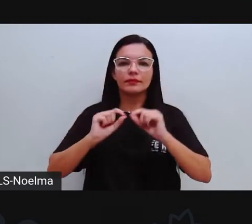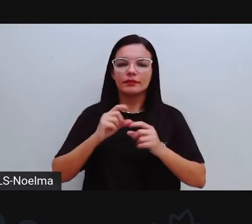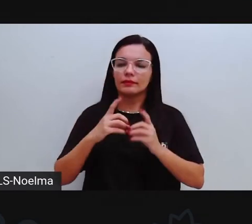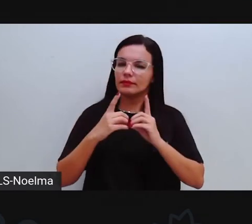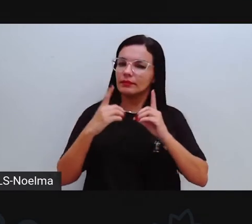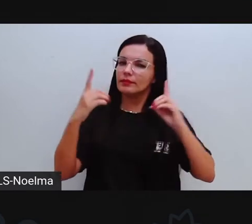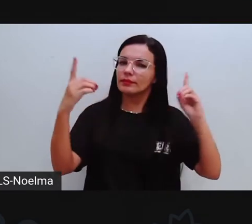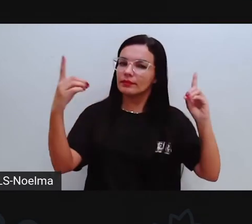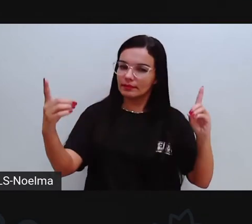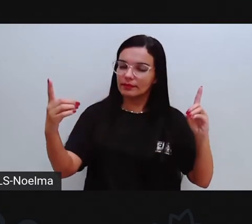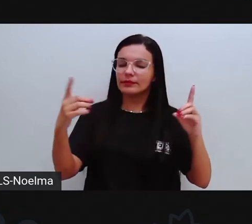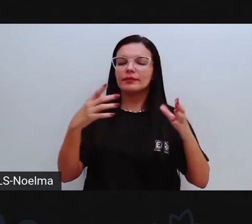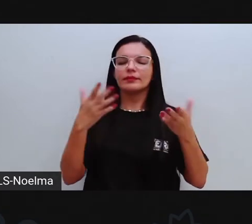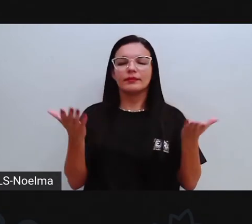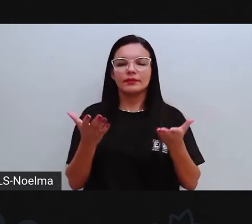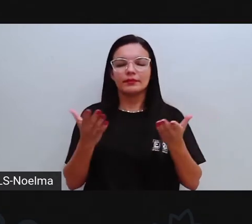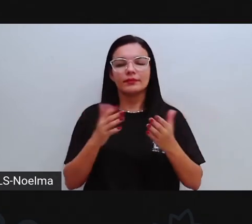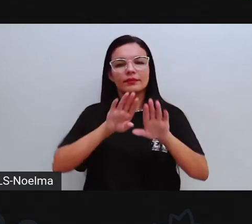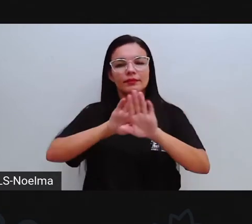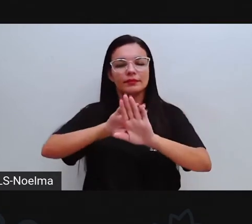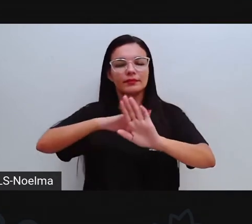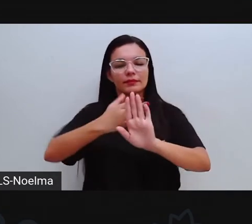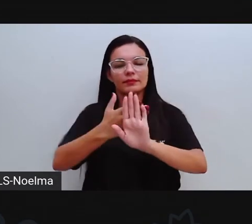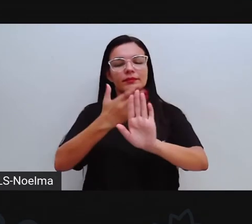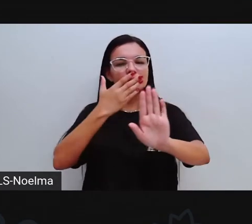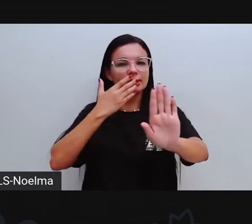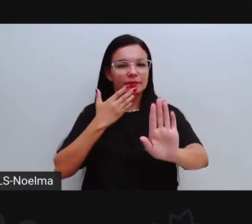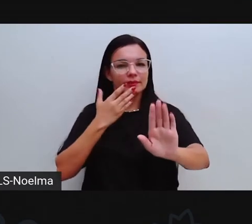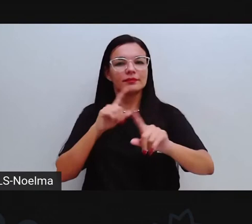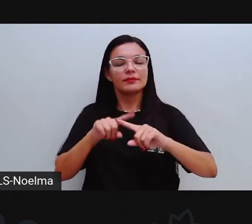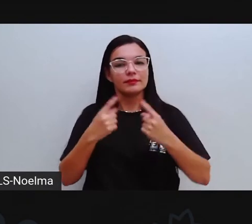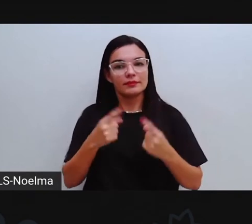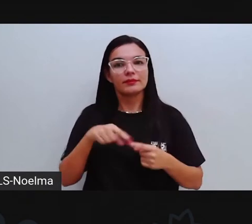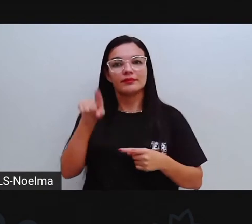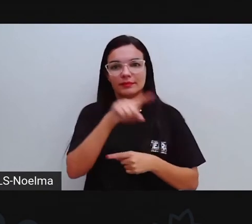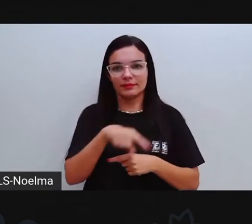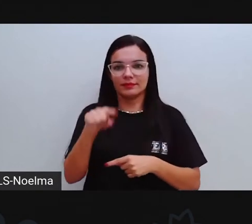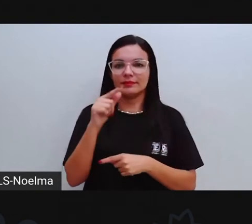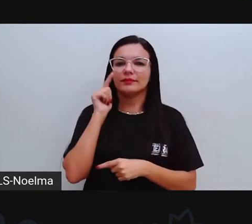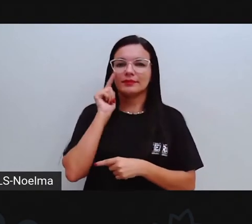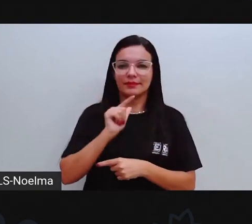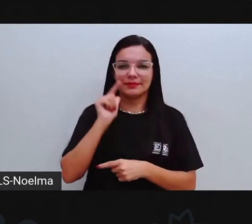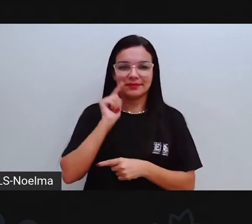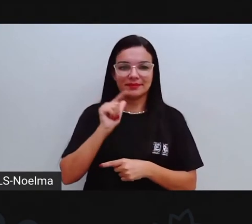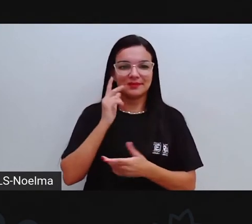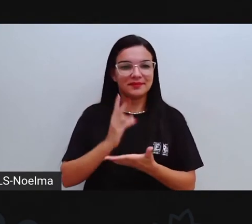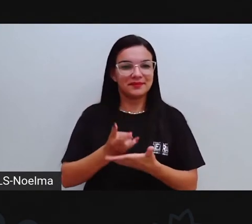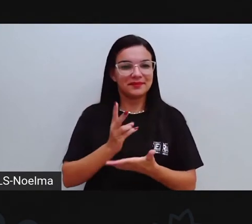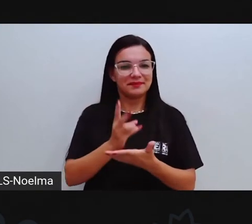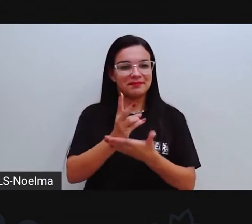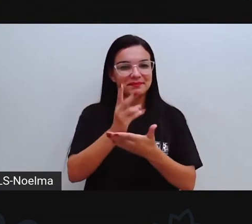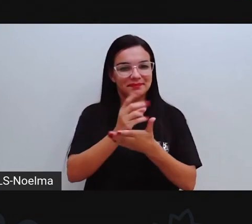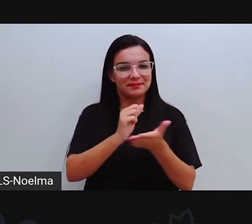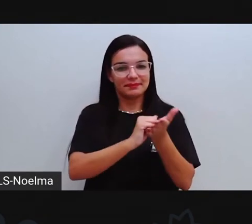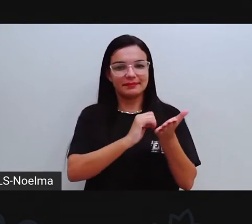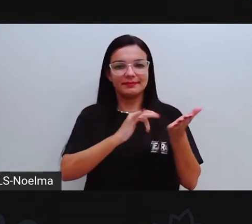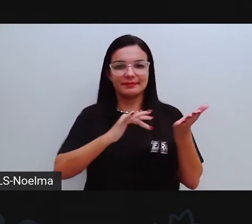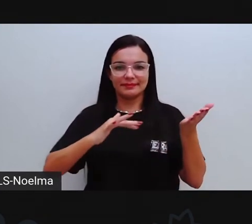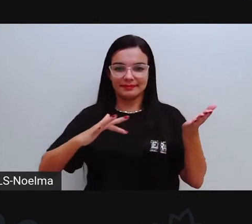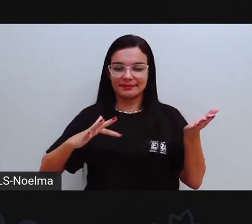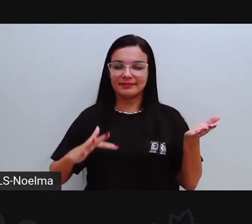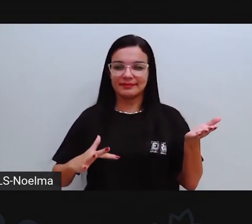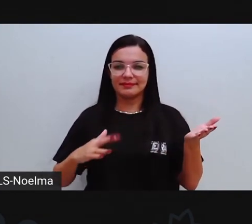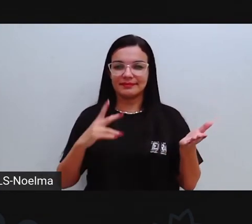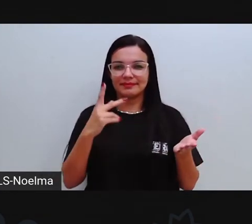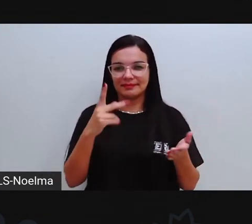distantes, mesmo que a pró aí do outro lado da tela, mas você conseguindo aí dar continuidade às atividades, né?